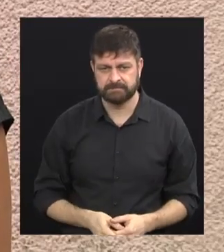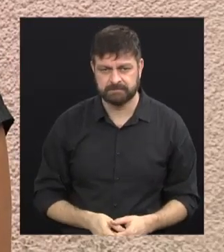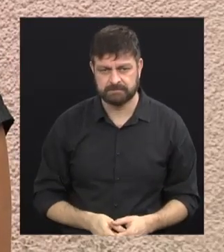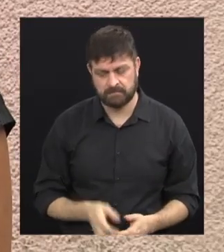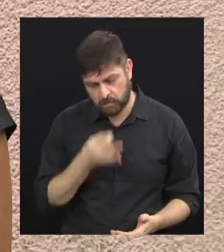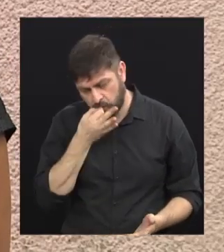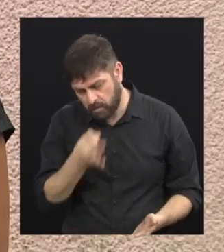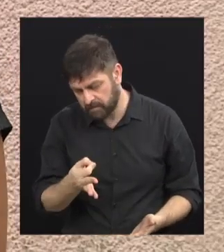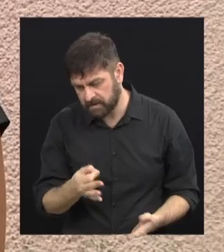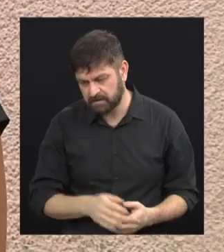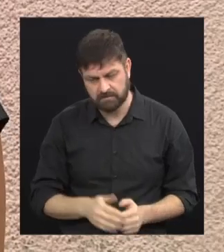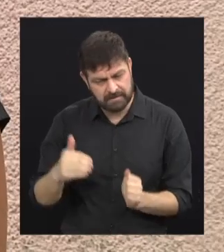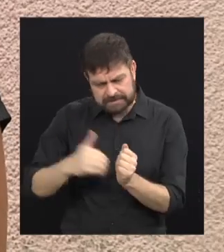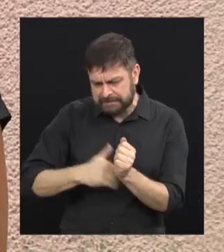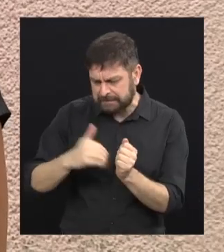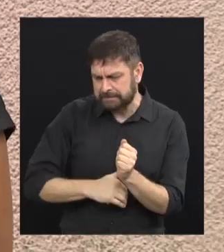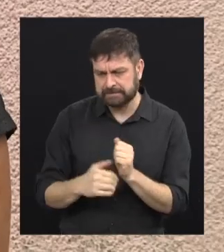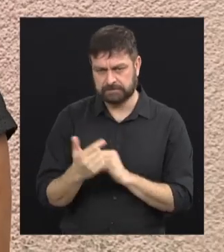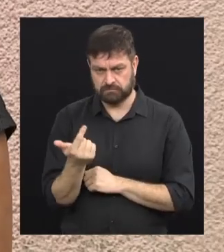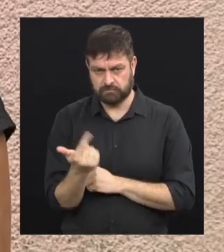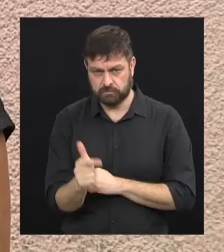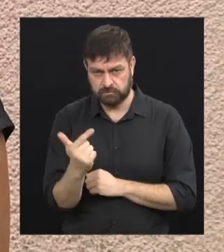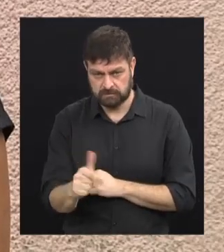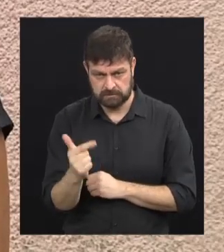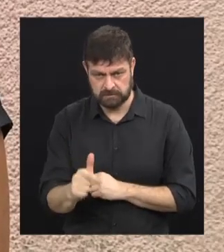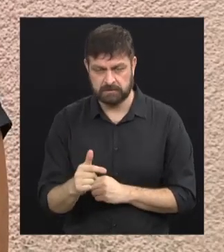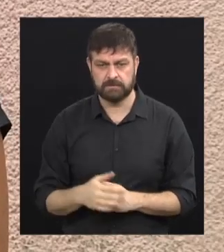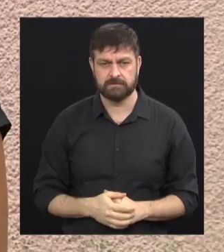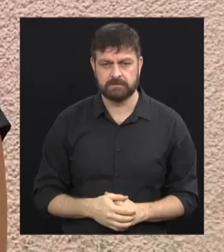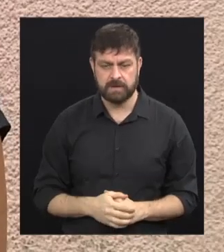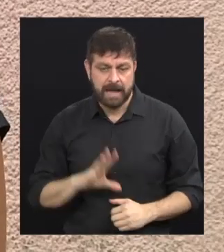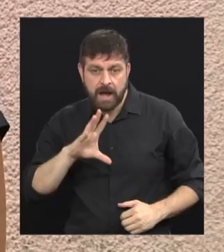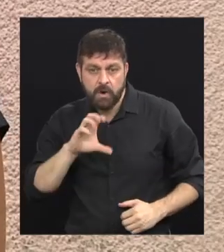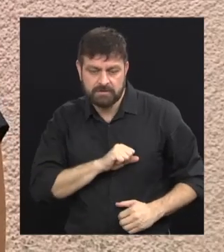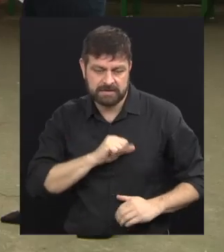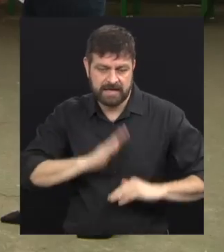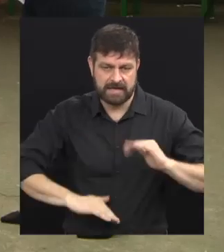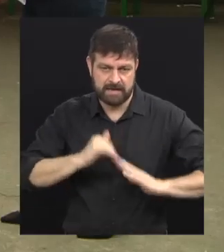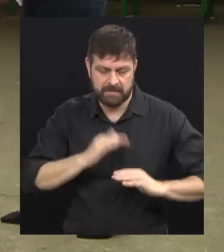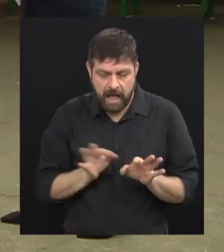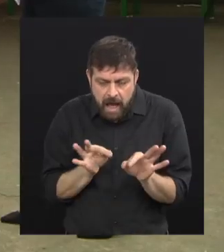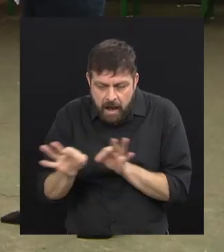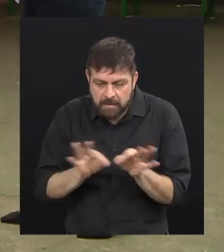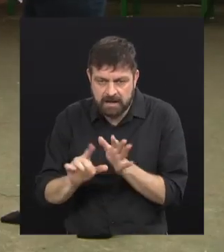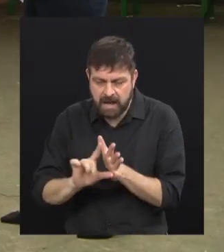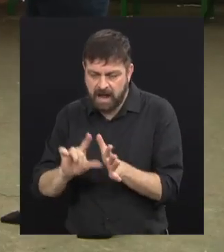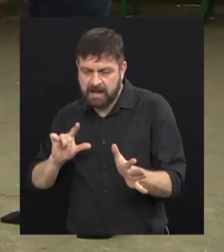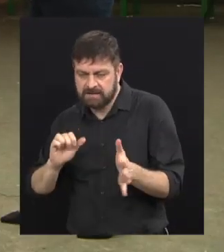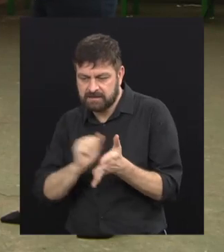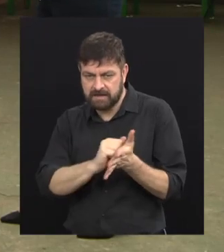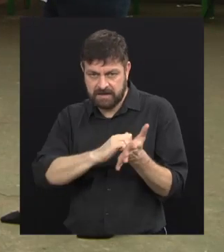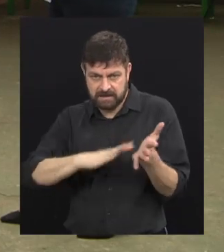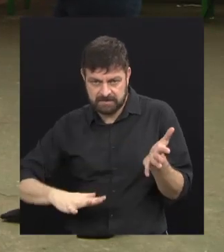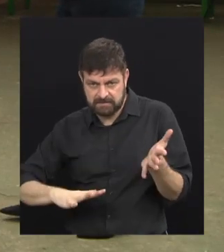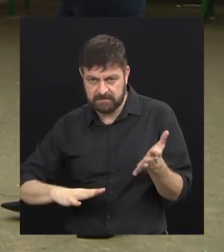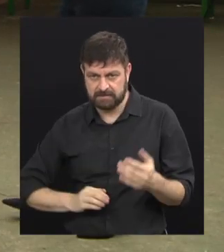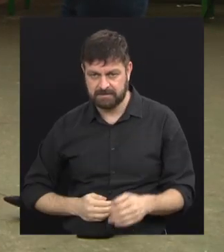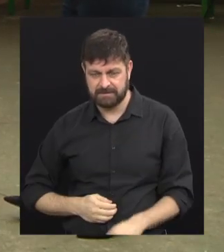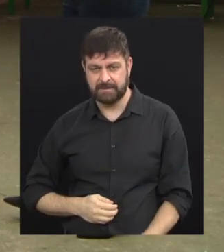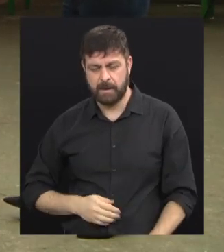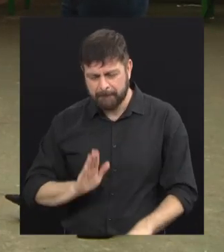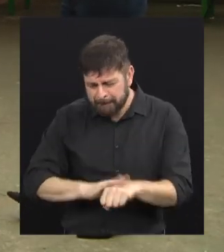Acho que não tem segredo. Na verdade é você gostar muito do que está fazendo. É planejar toda uma atividade, mas mais do que